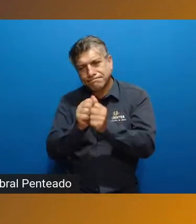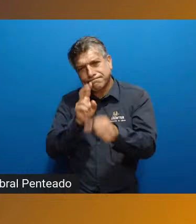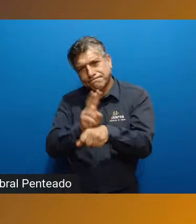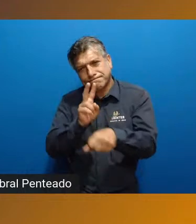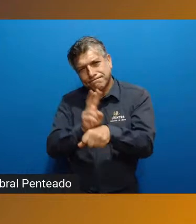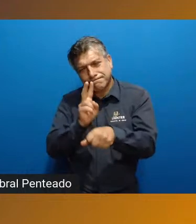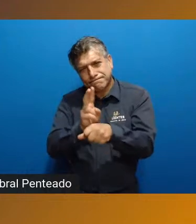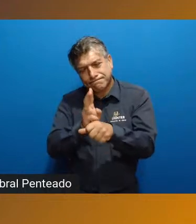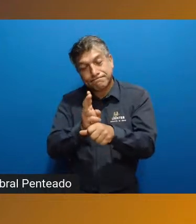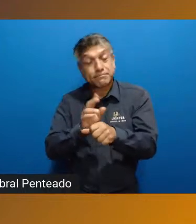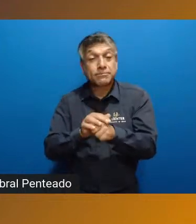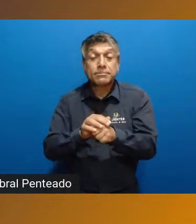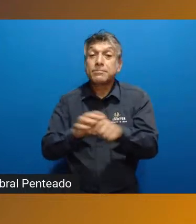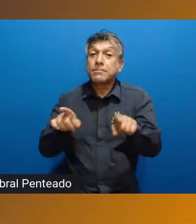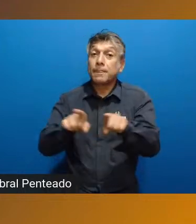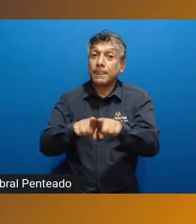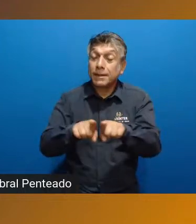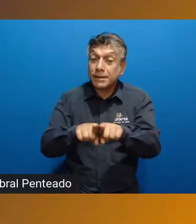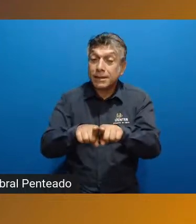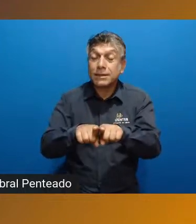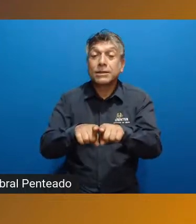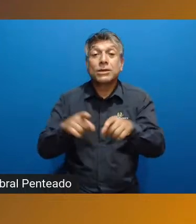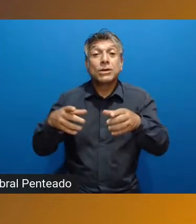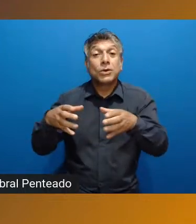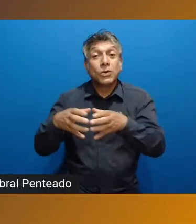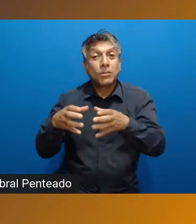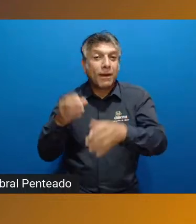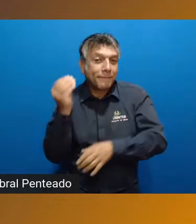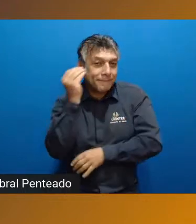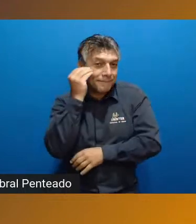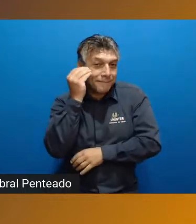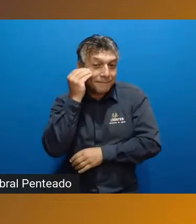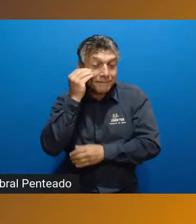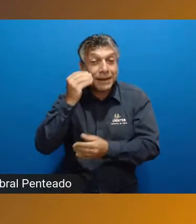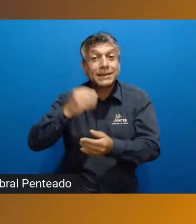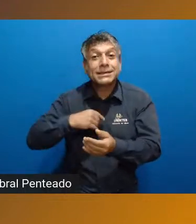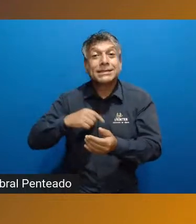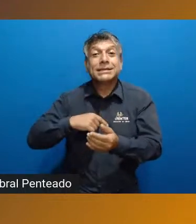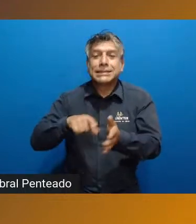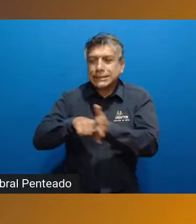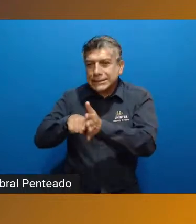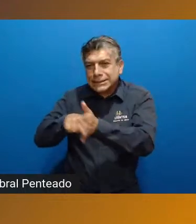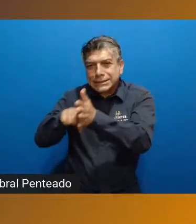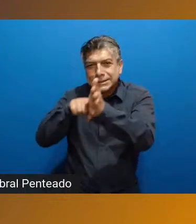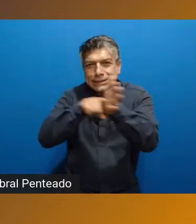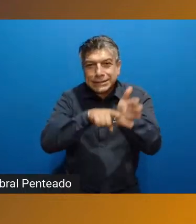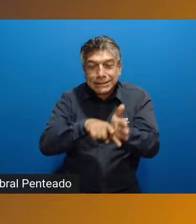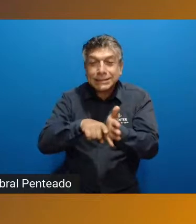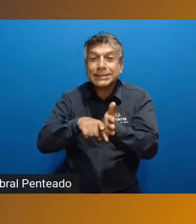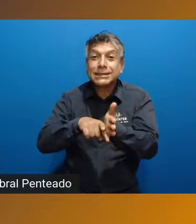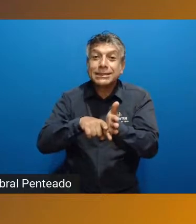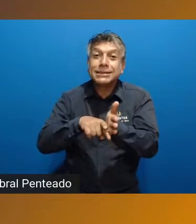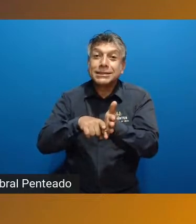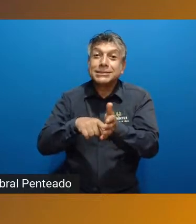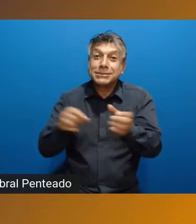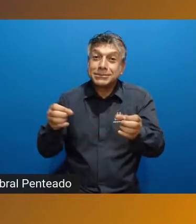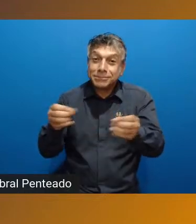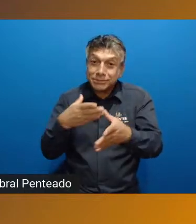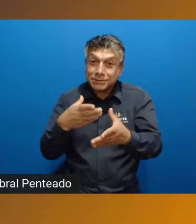pesquisa e também têm a oportunidade de publicar suas pesquisas no Caderno InterSaberes.